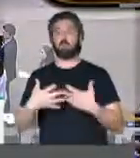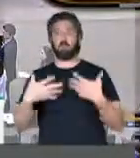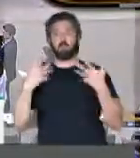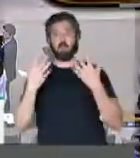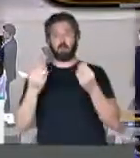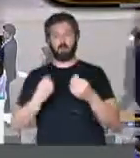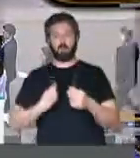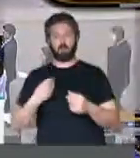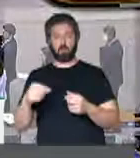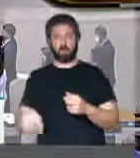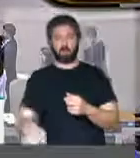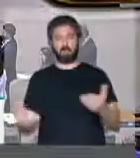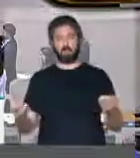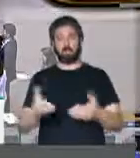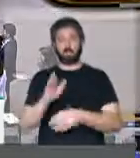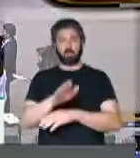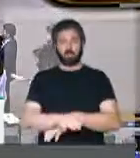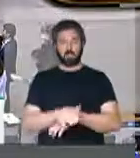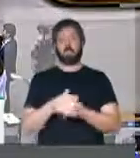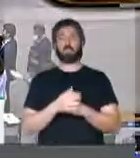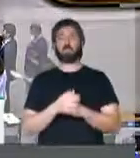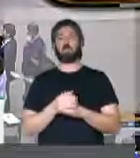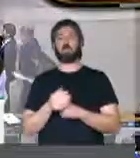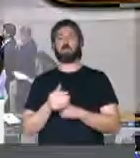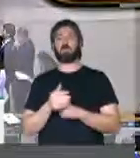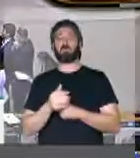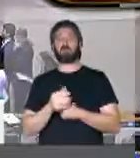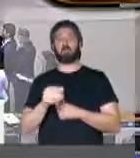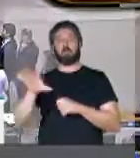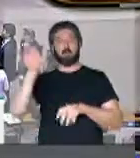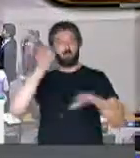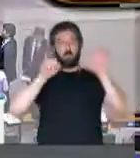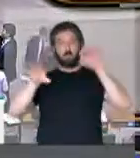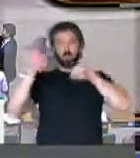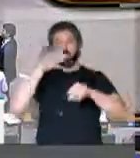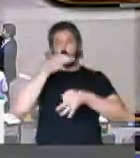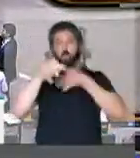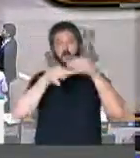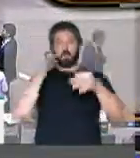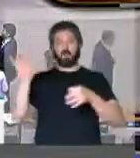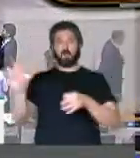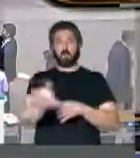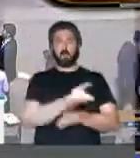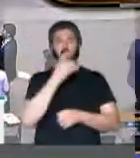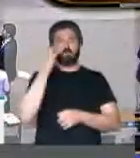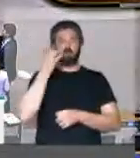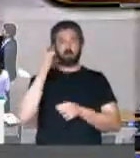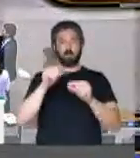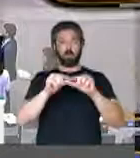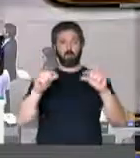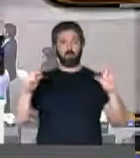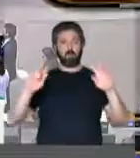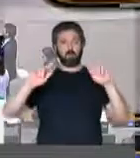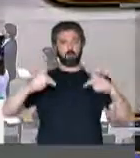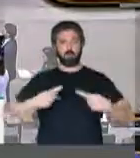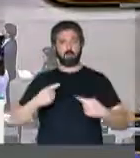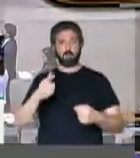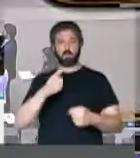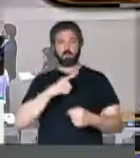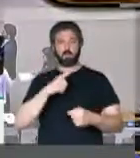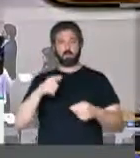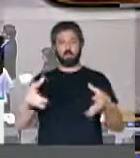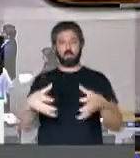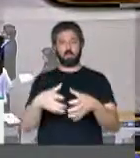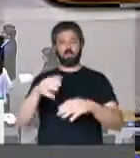alegro estar aqui nesta tarde ouvindo de cada parlamentar a frase de reconhecimento